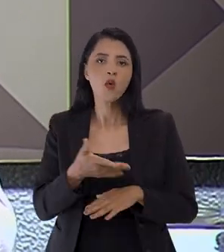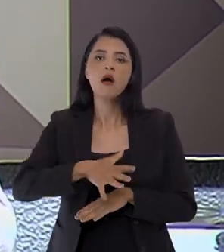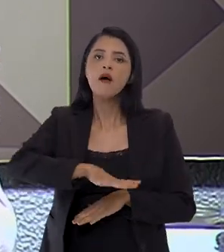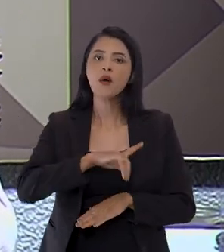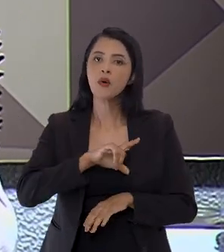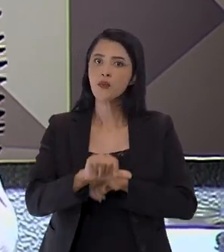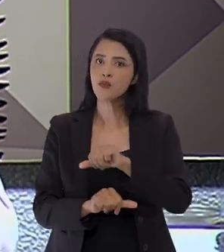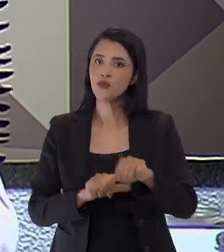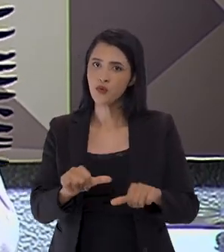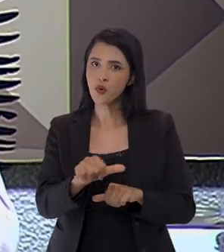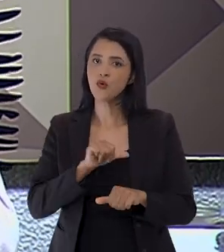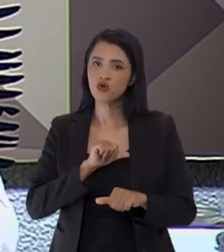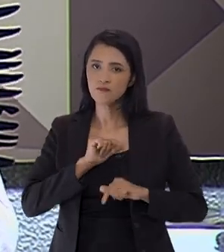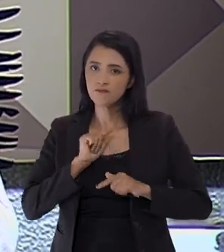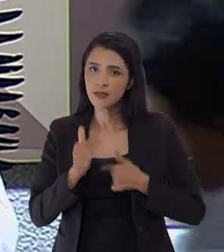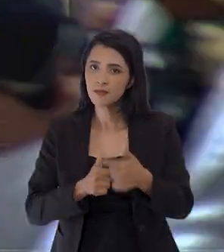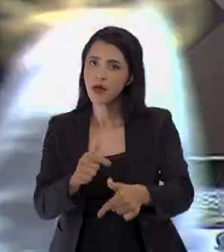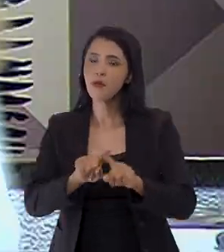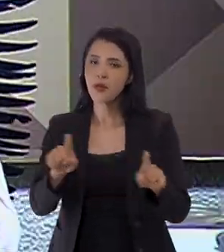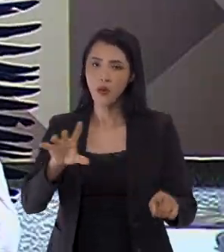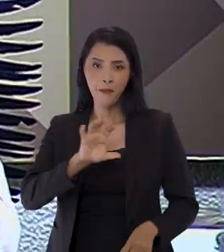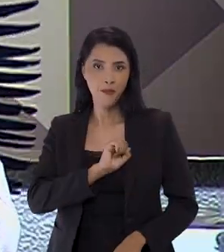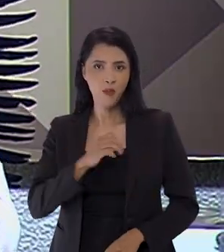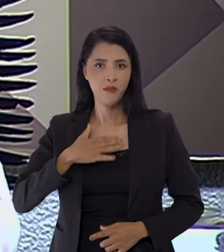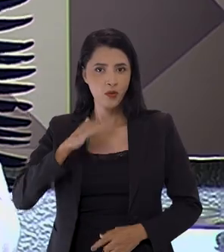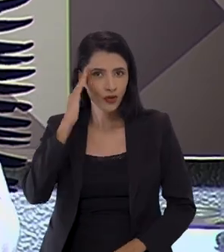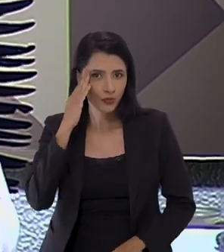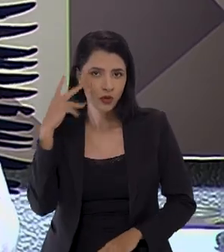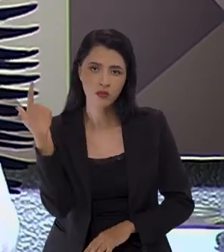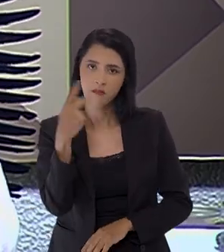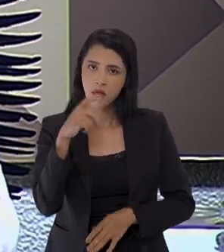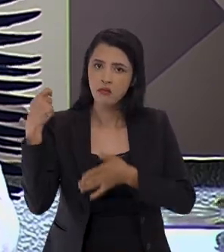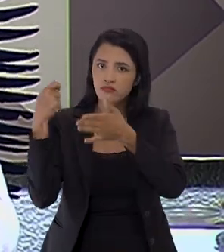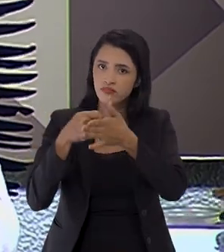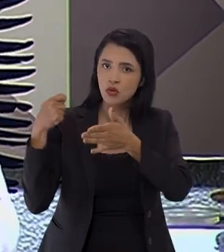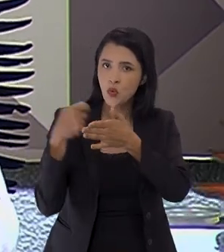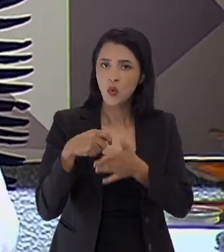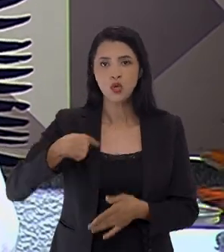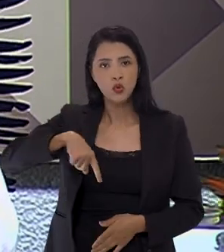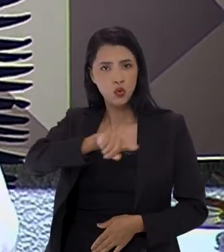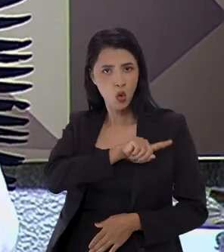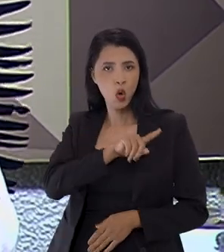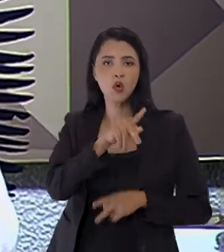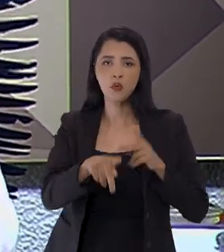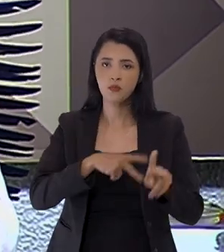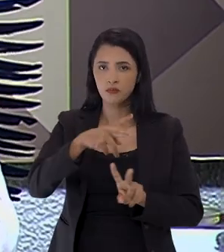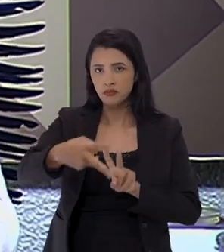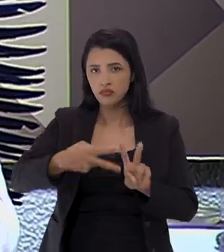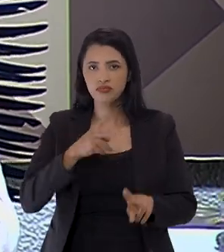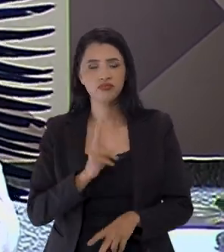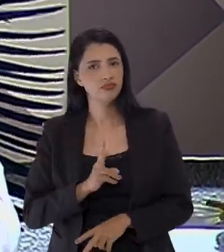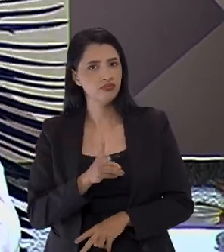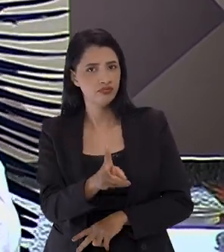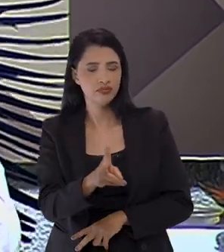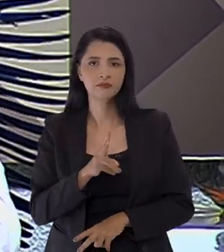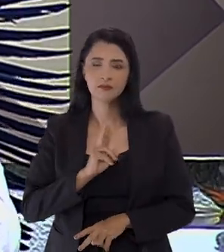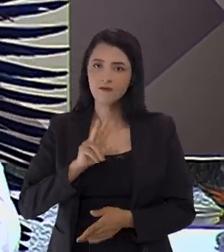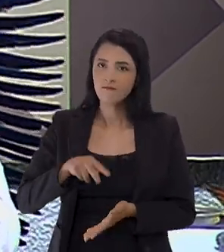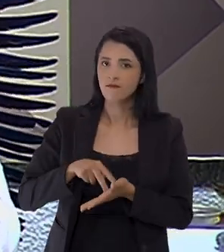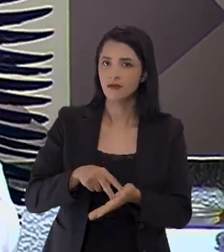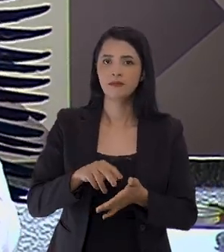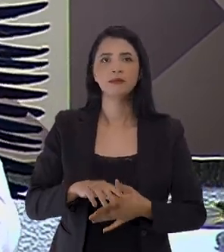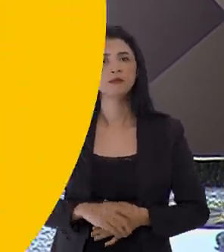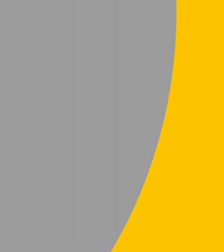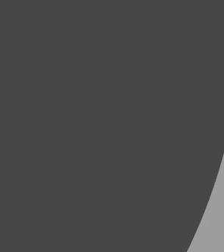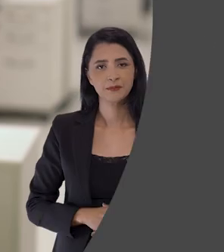campo de atuação mudou, mas o meu amor e compreensão pelas causas de todos nós, povos indígenas, segue